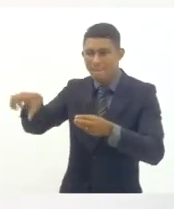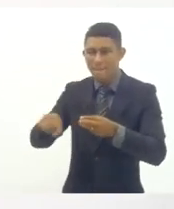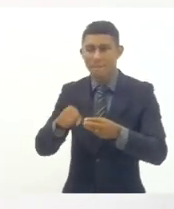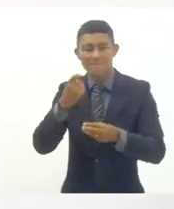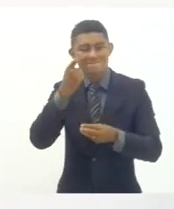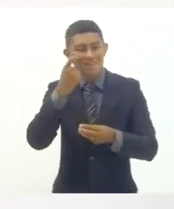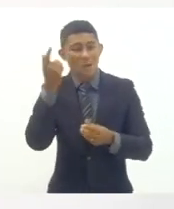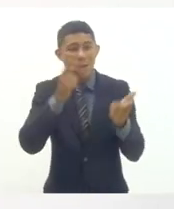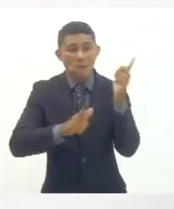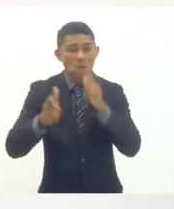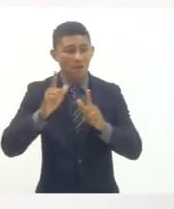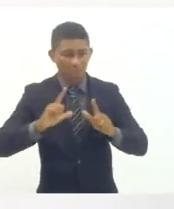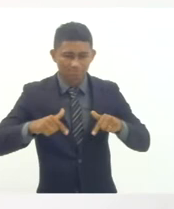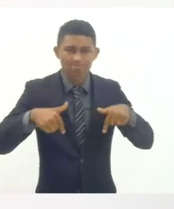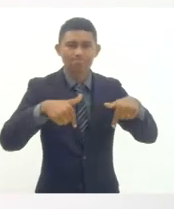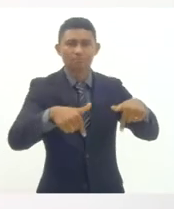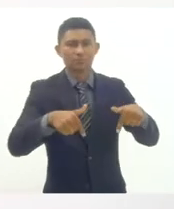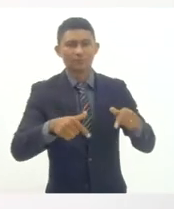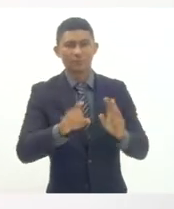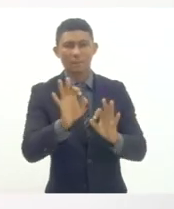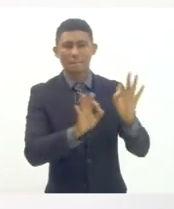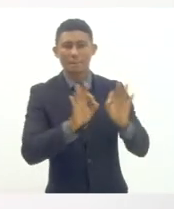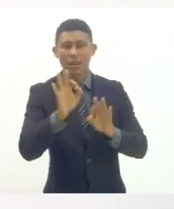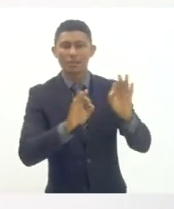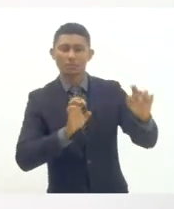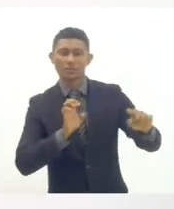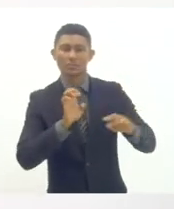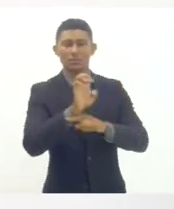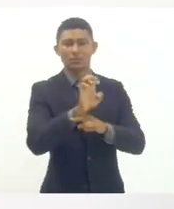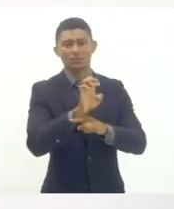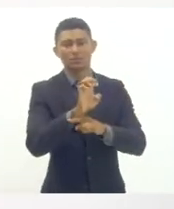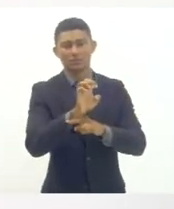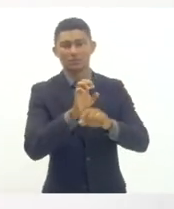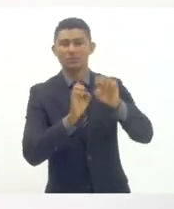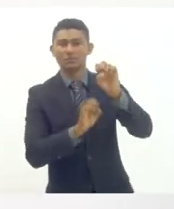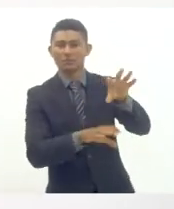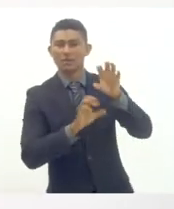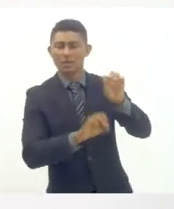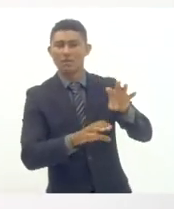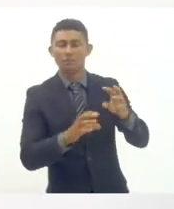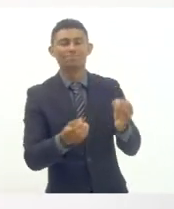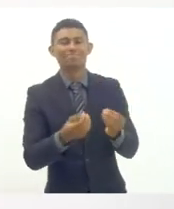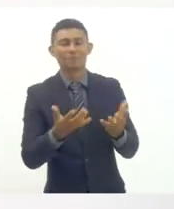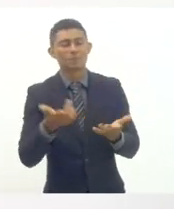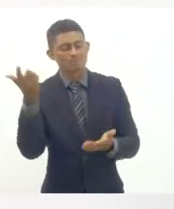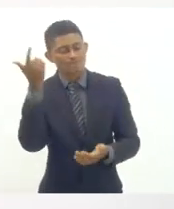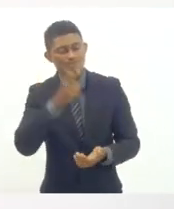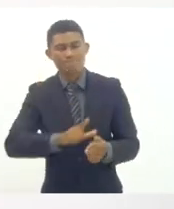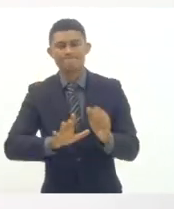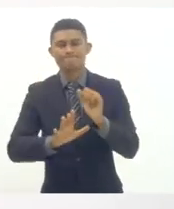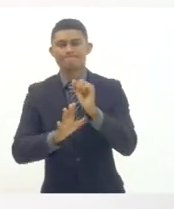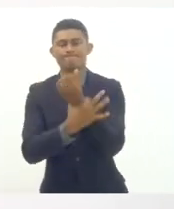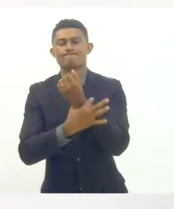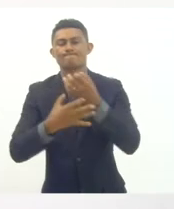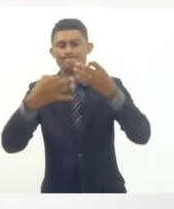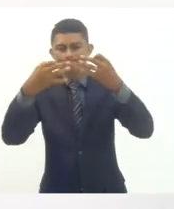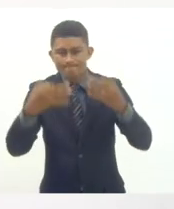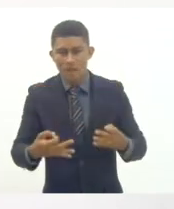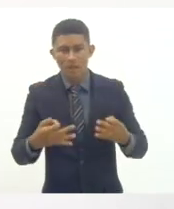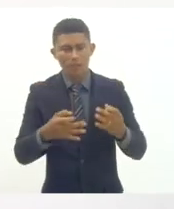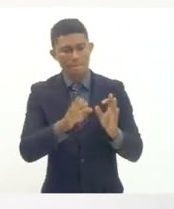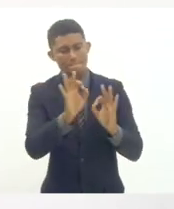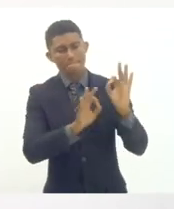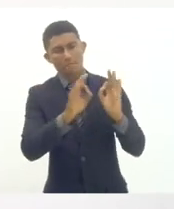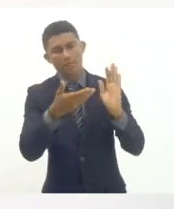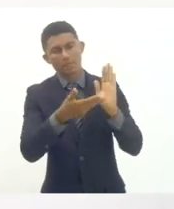bem presente no nosso plano estadual de educação para que a gente garanta de fato um planejamento que não só